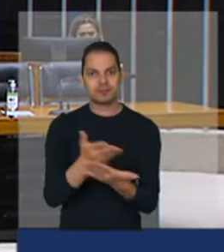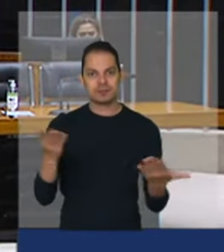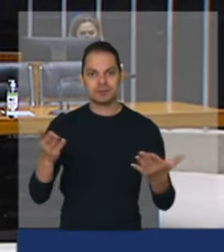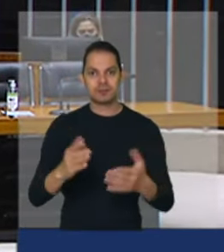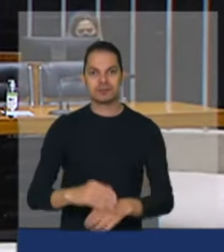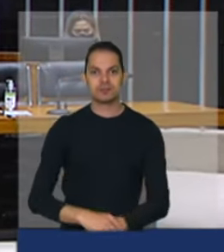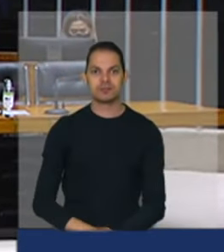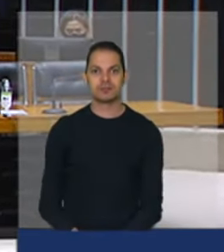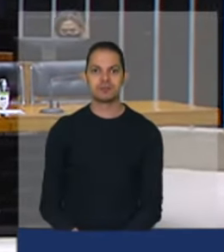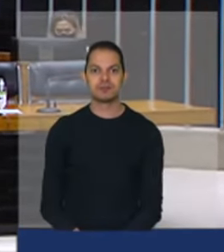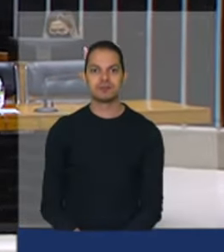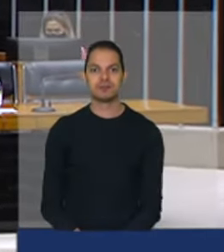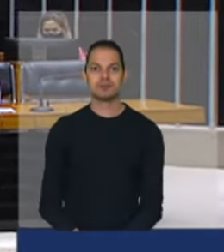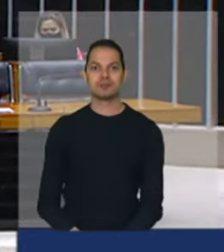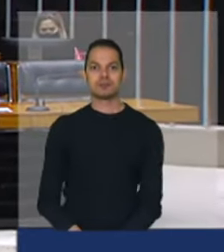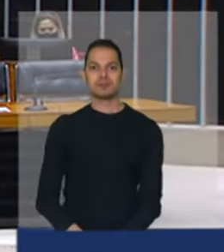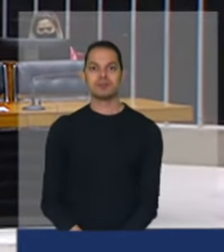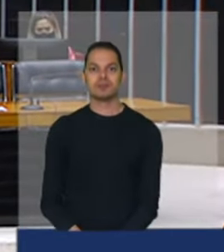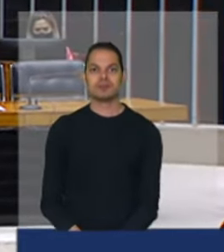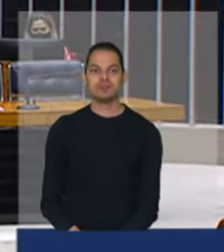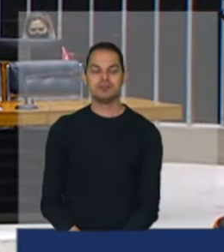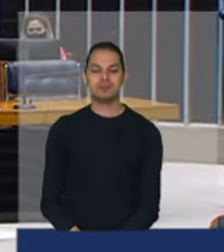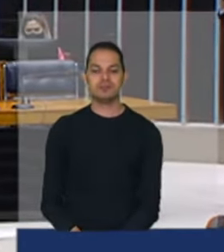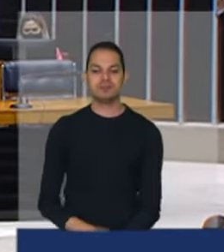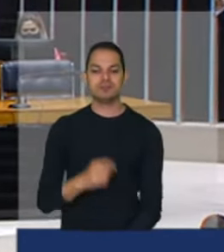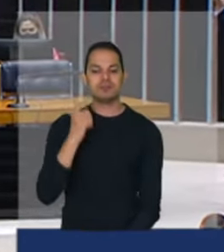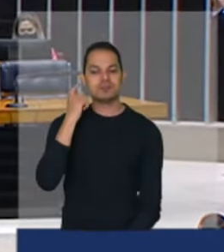é boa é